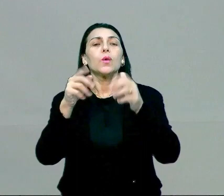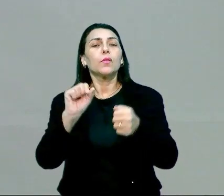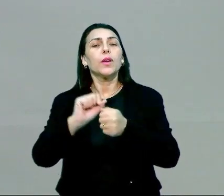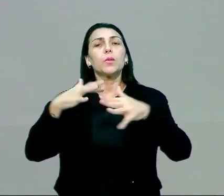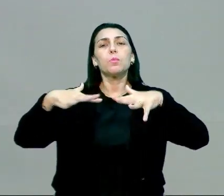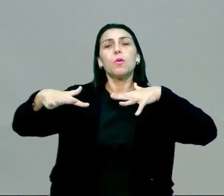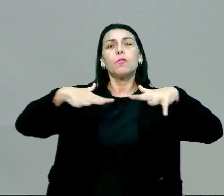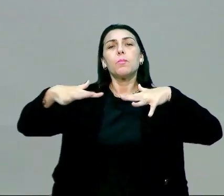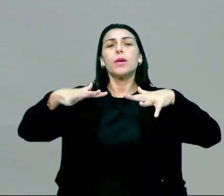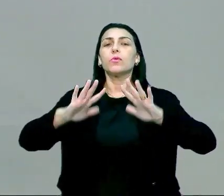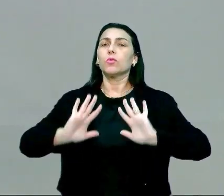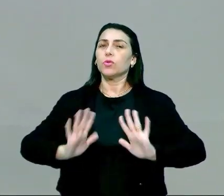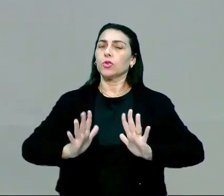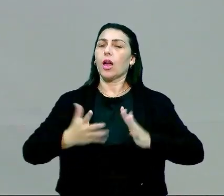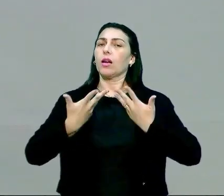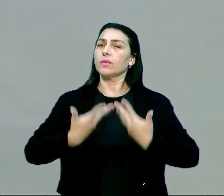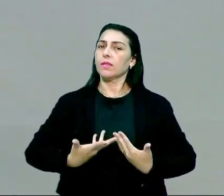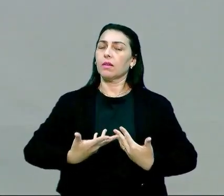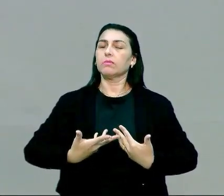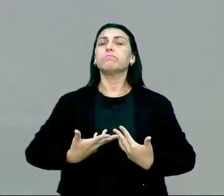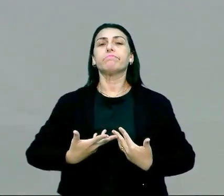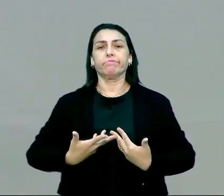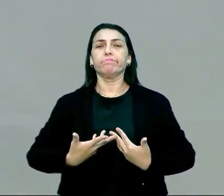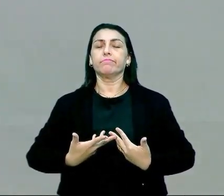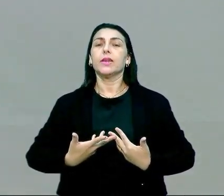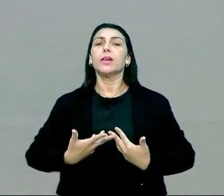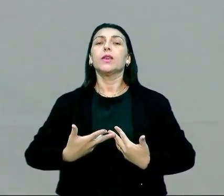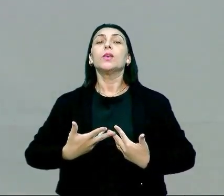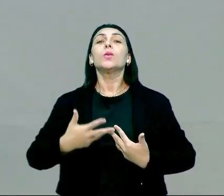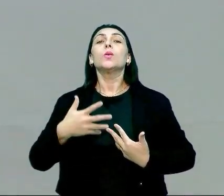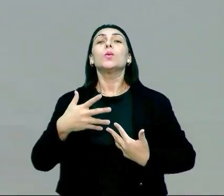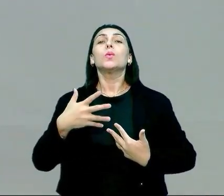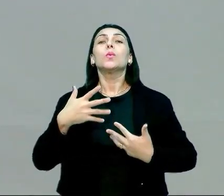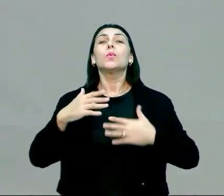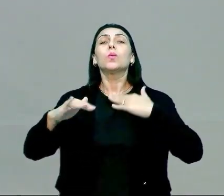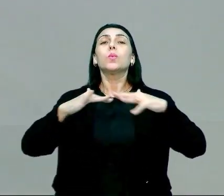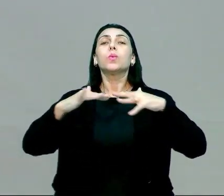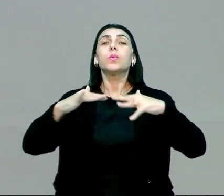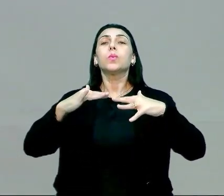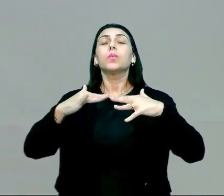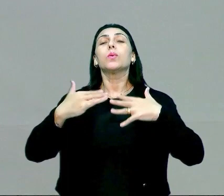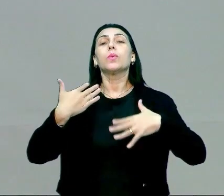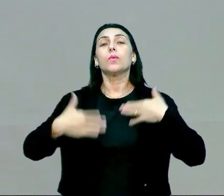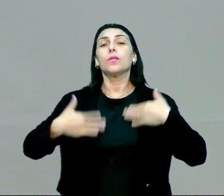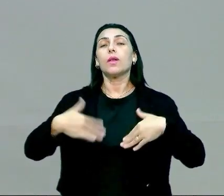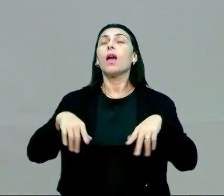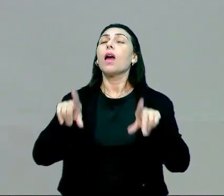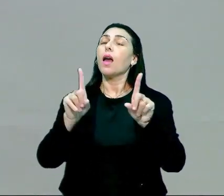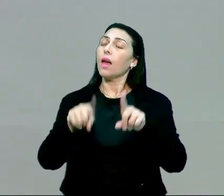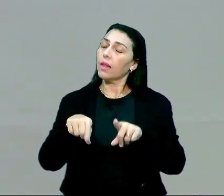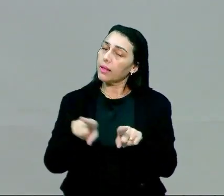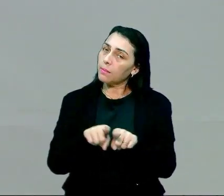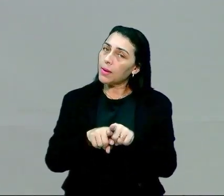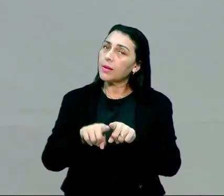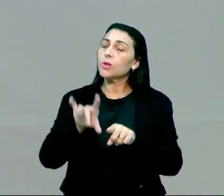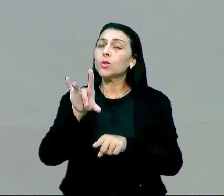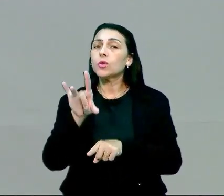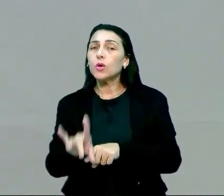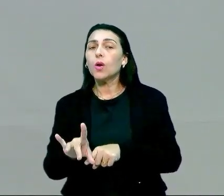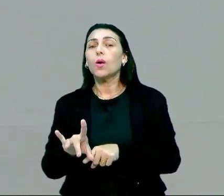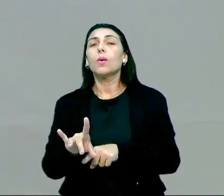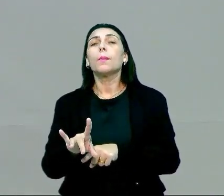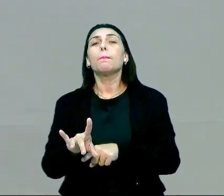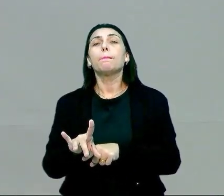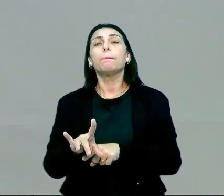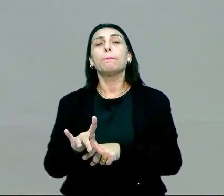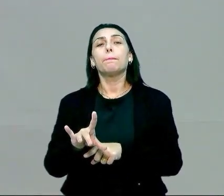o movimento que gera o desgaste. Tranquilo? Tranquilo. E o exercício físico? O exercício físico é um tipo de atividade física, só que ela passa a ser